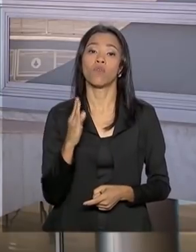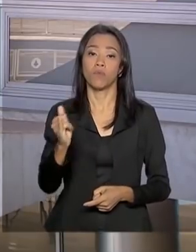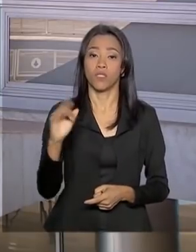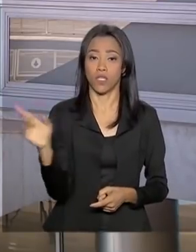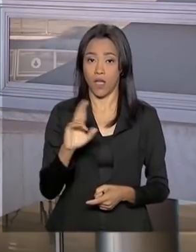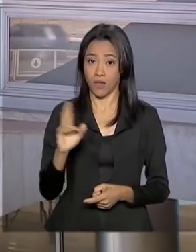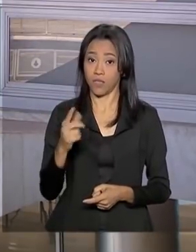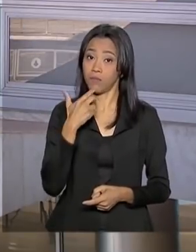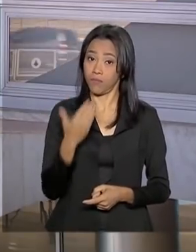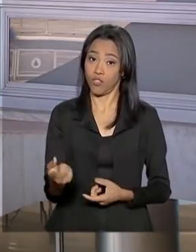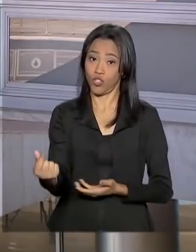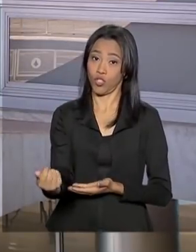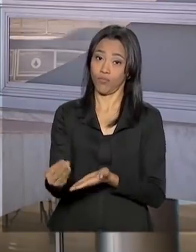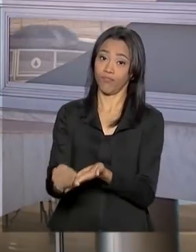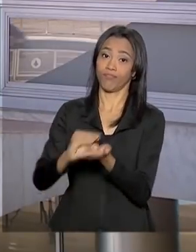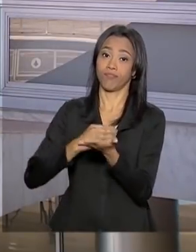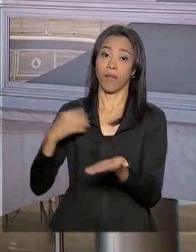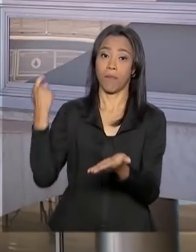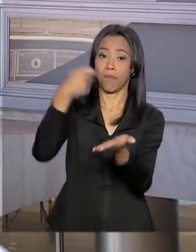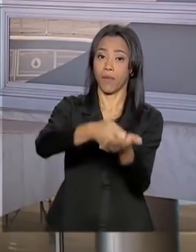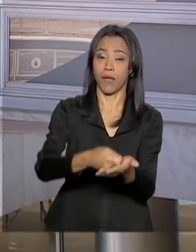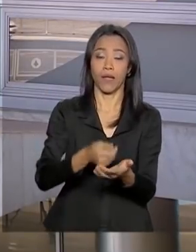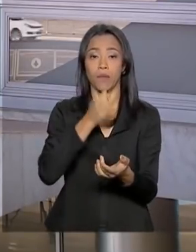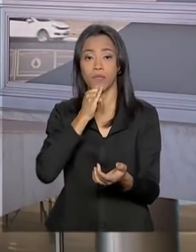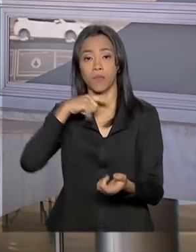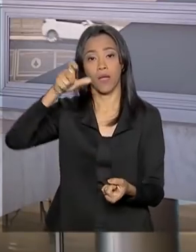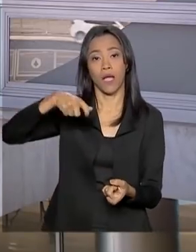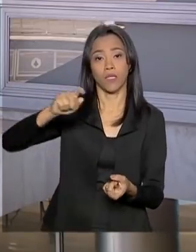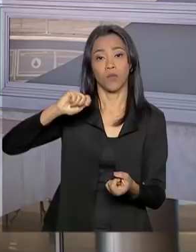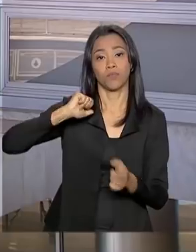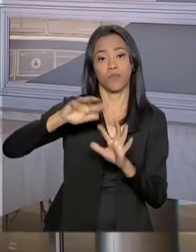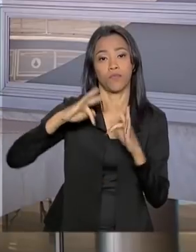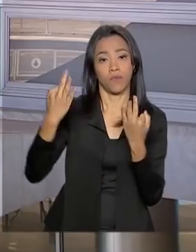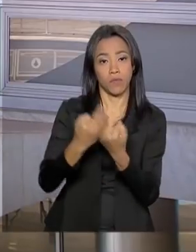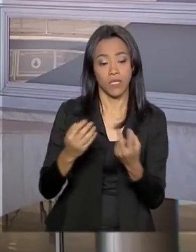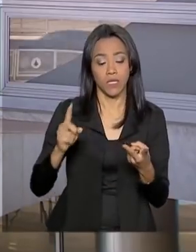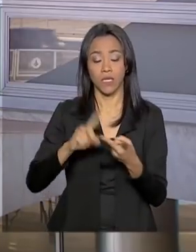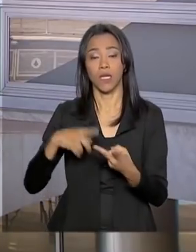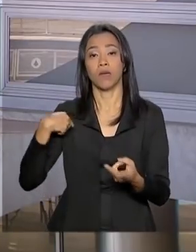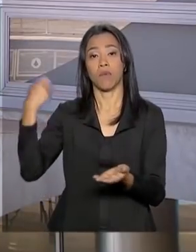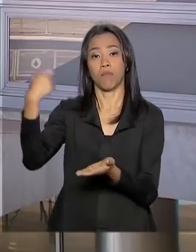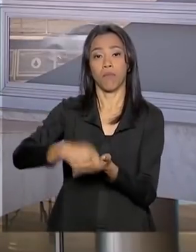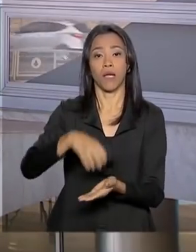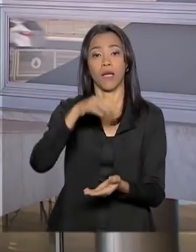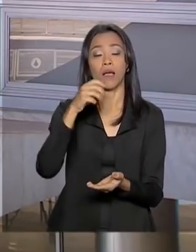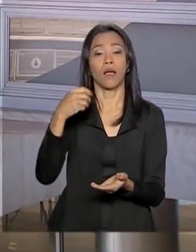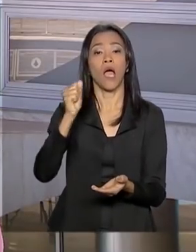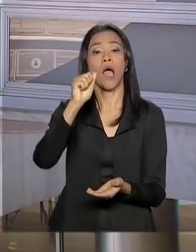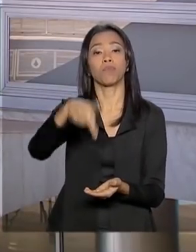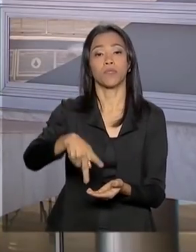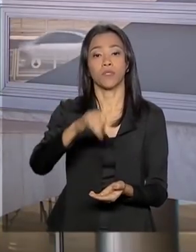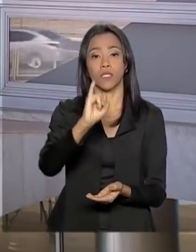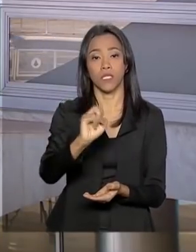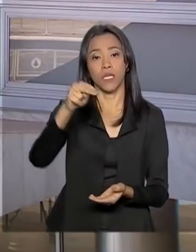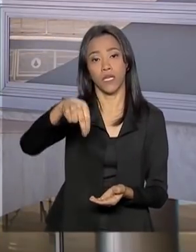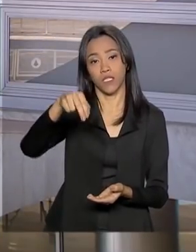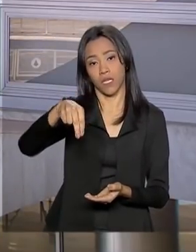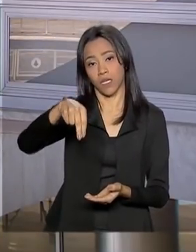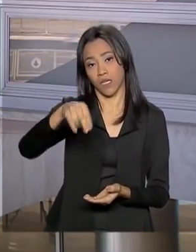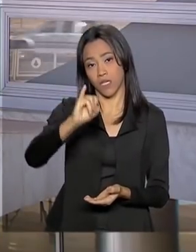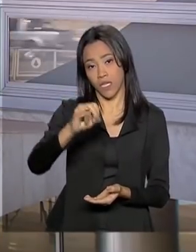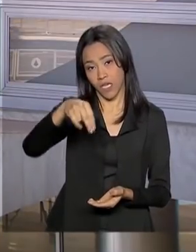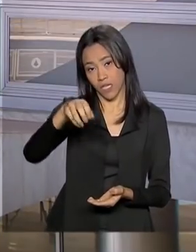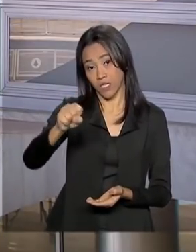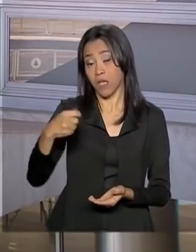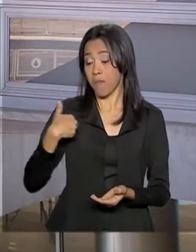despesas correntes, como, por exemplo, com Bolsa Família e também com as aposentadorias do INSS. Aí, como não tem esse dinheiro em